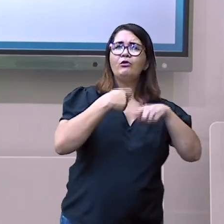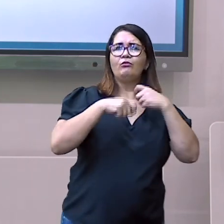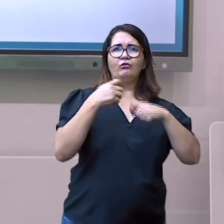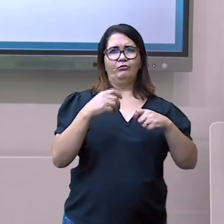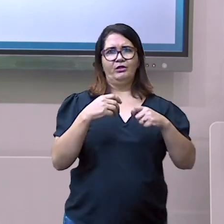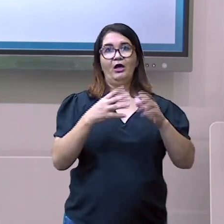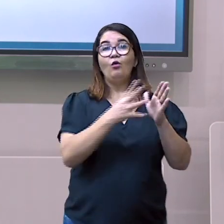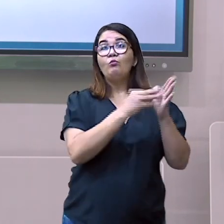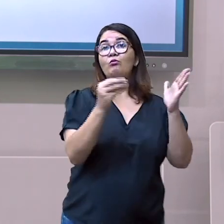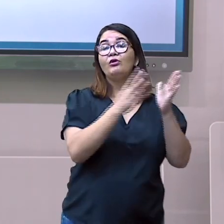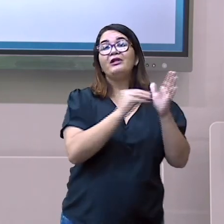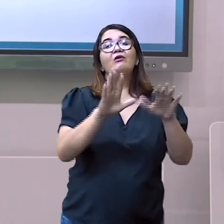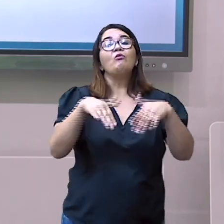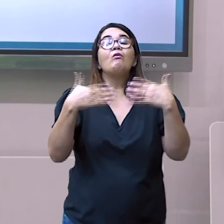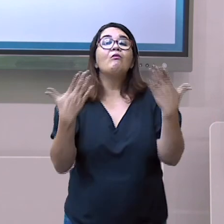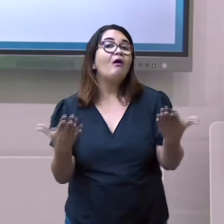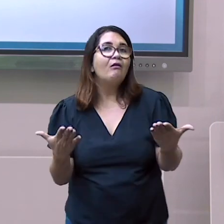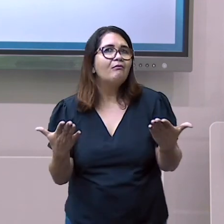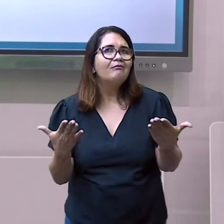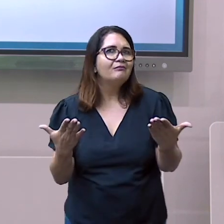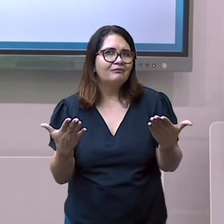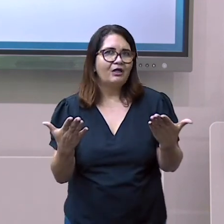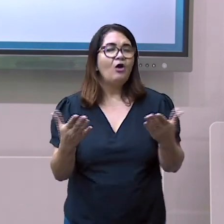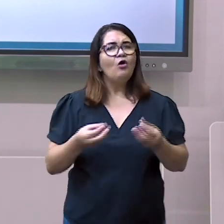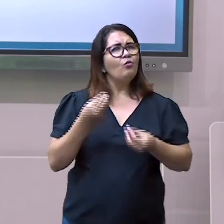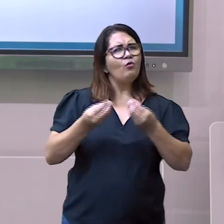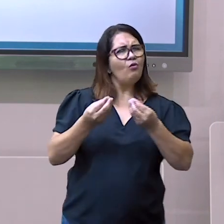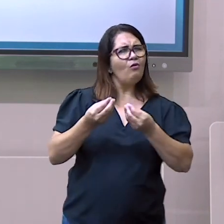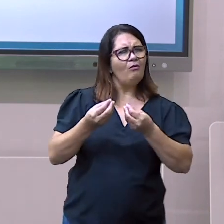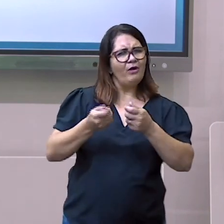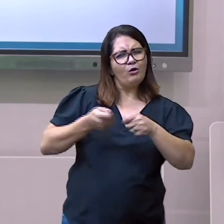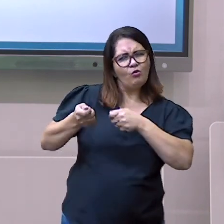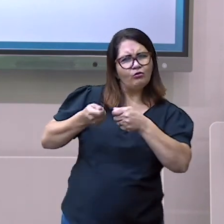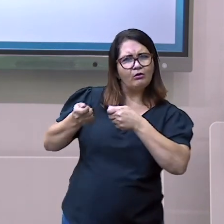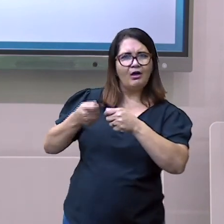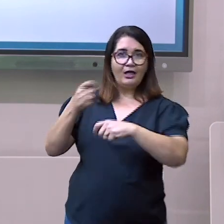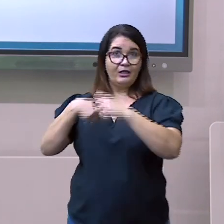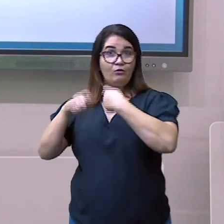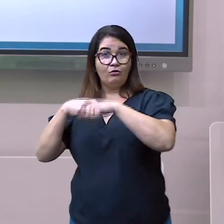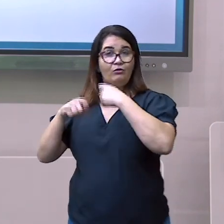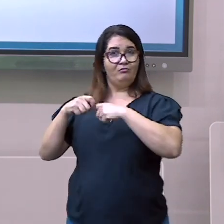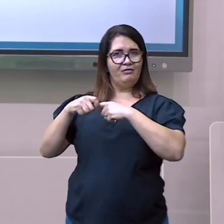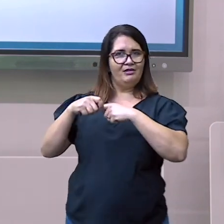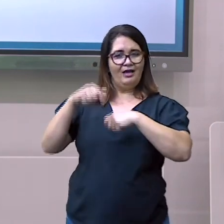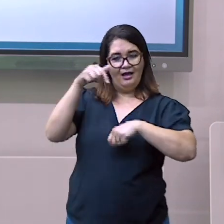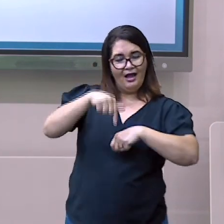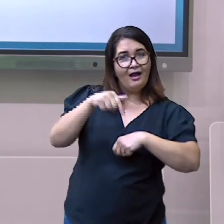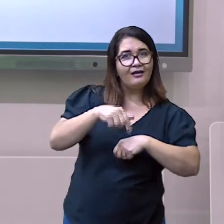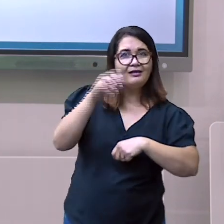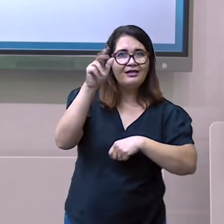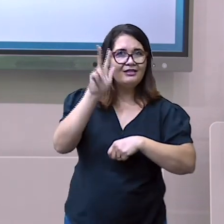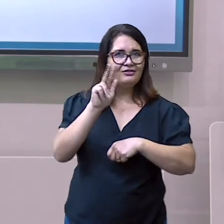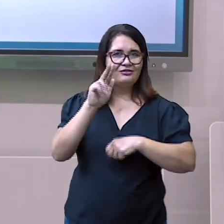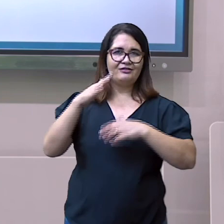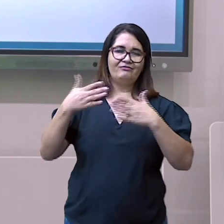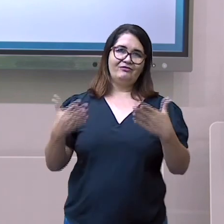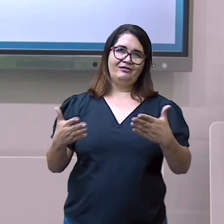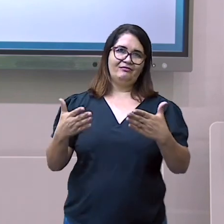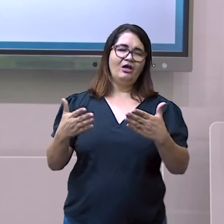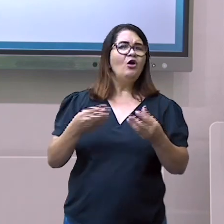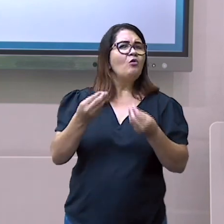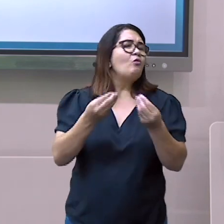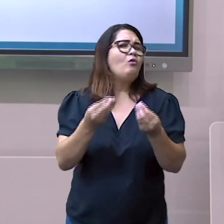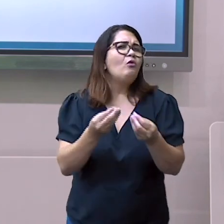economia da sua cidade? Como funciona a economia na sua cidade? O dinheiro gira através de quê?